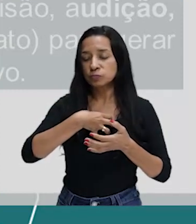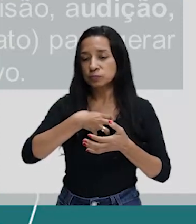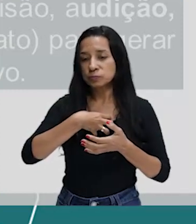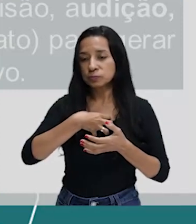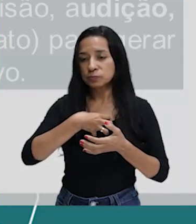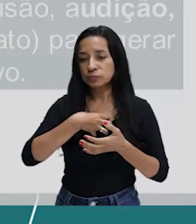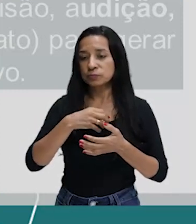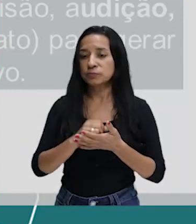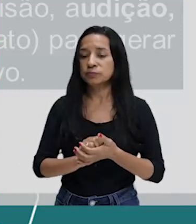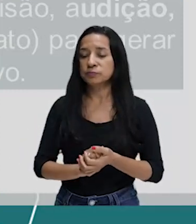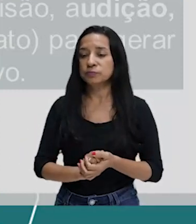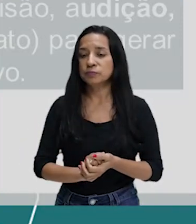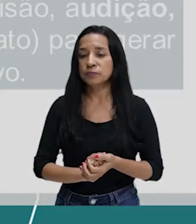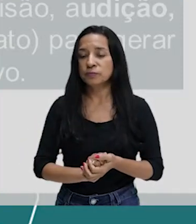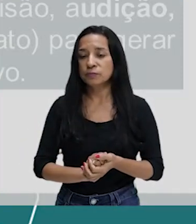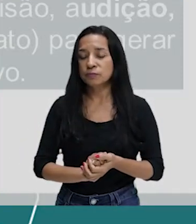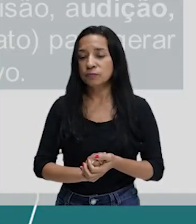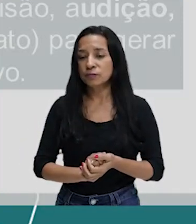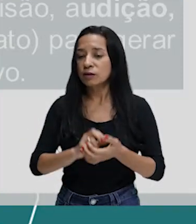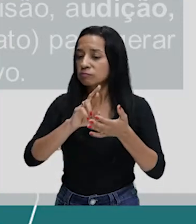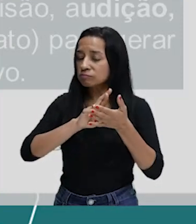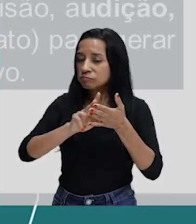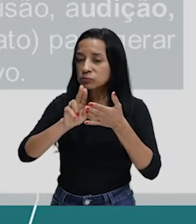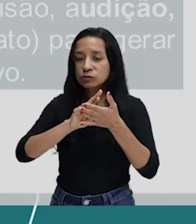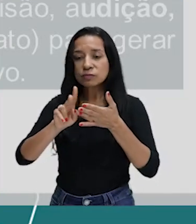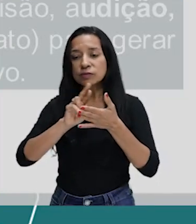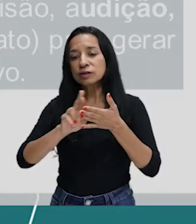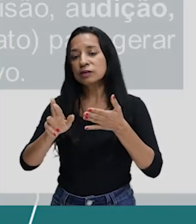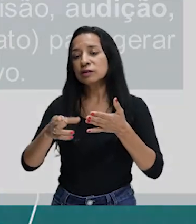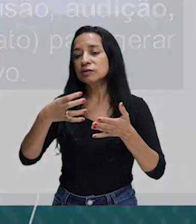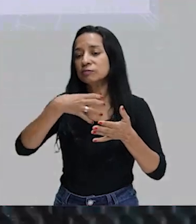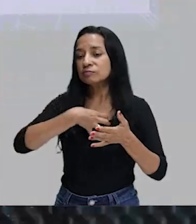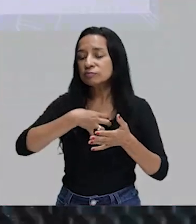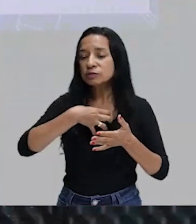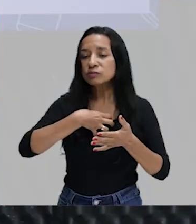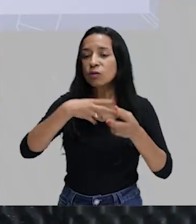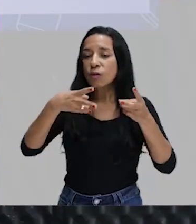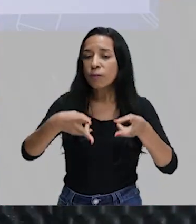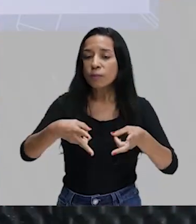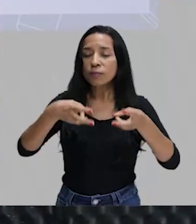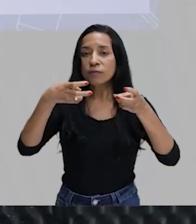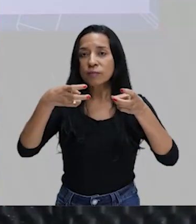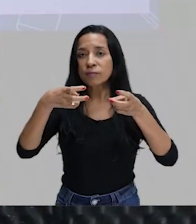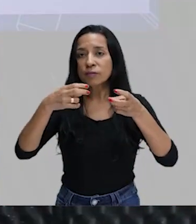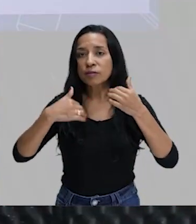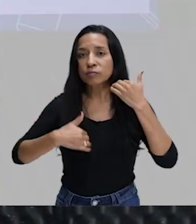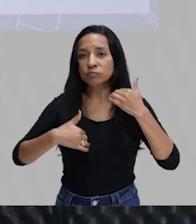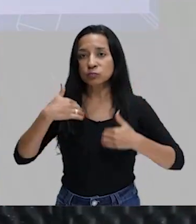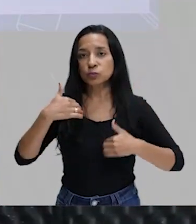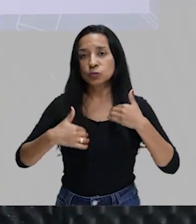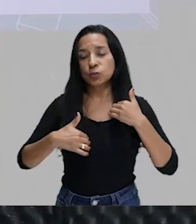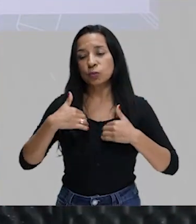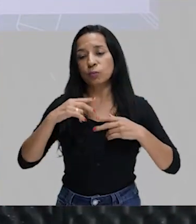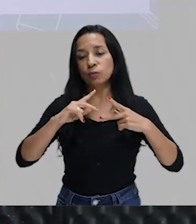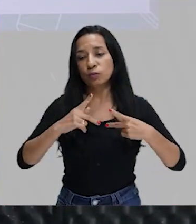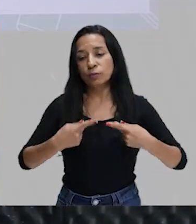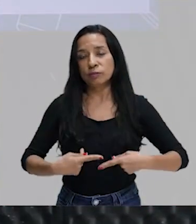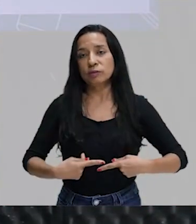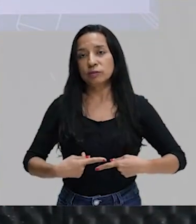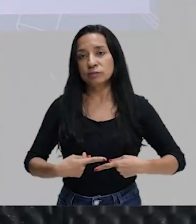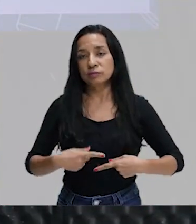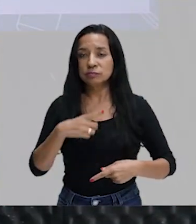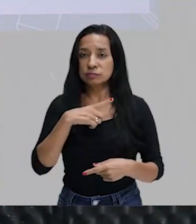diferenças, as diferentes sensações percebidas pelo corpo humano. Então, nós